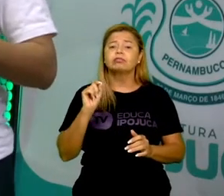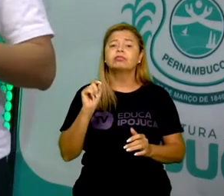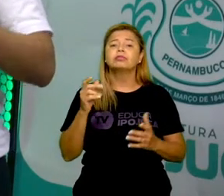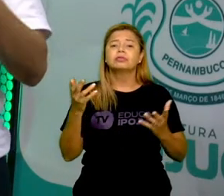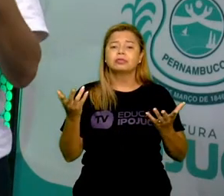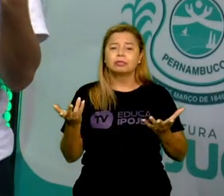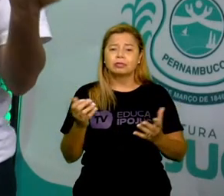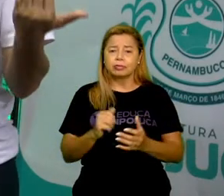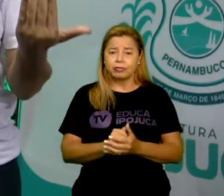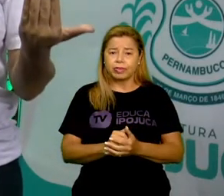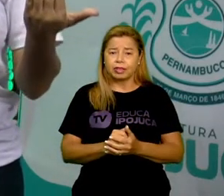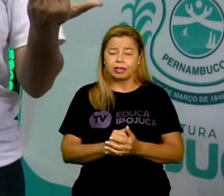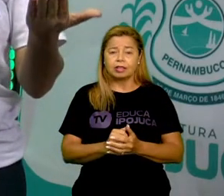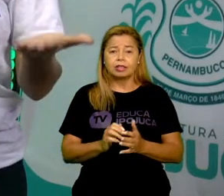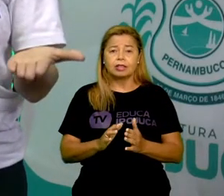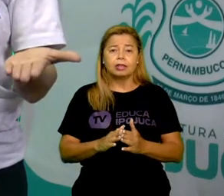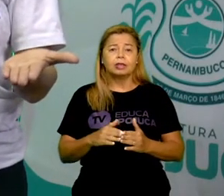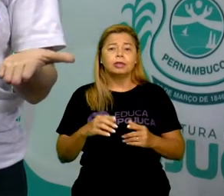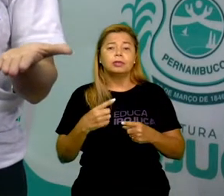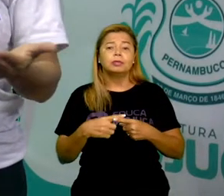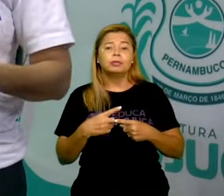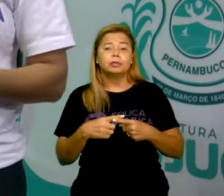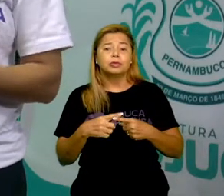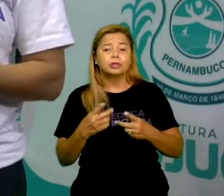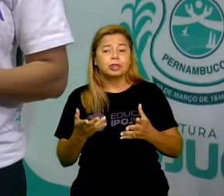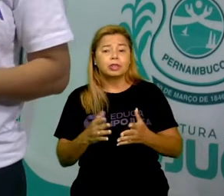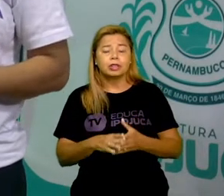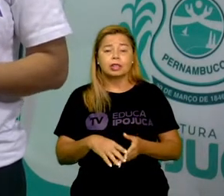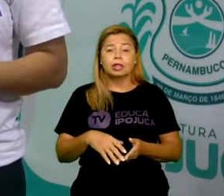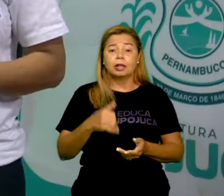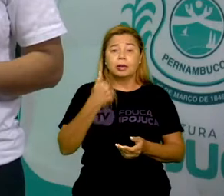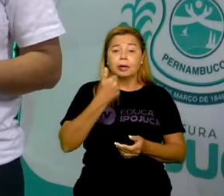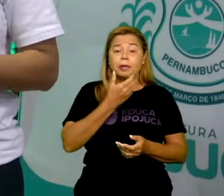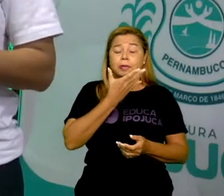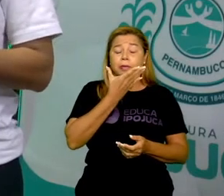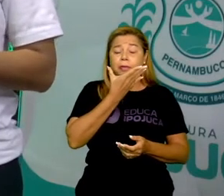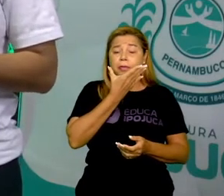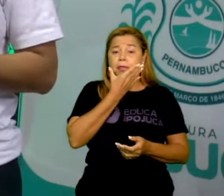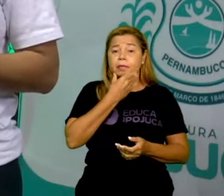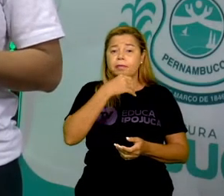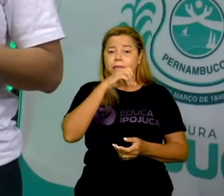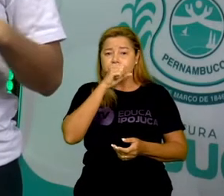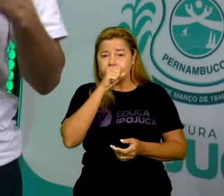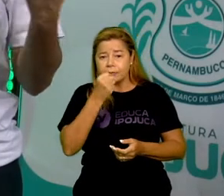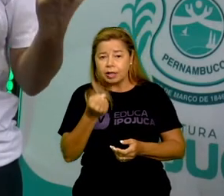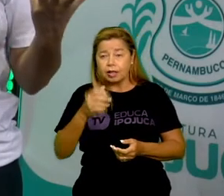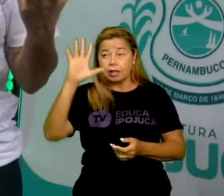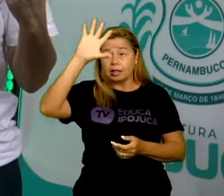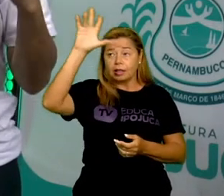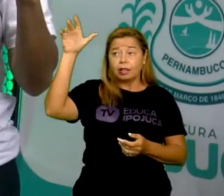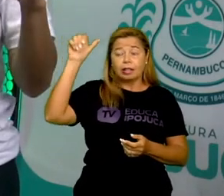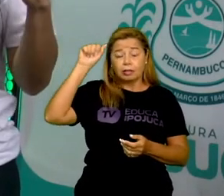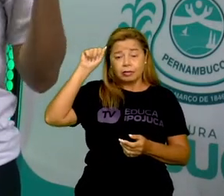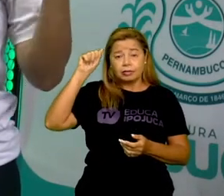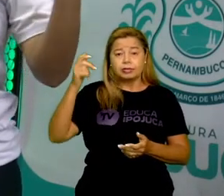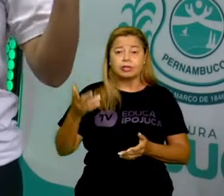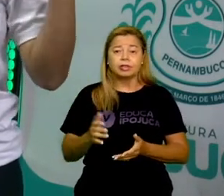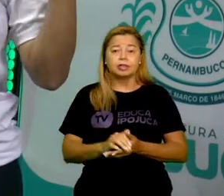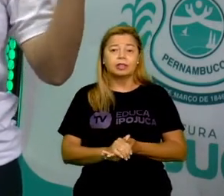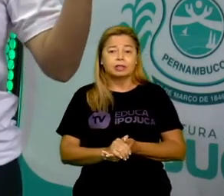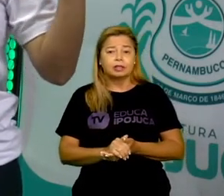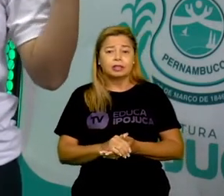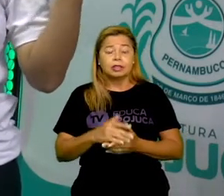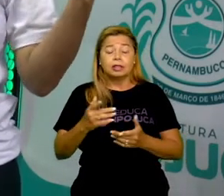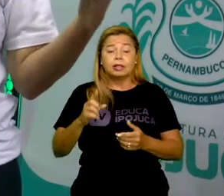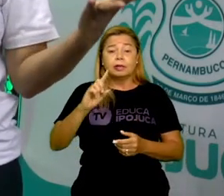Do jeito que meu pai era de origem africana, a minha mãe já era de outra origem e se misturou, aí